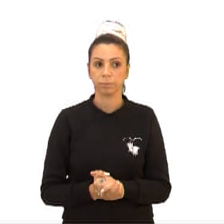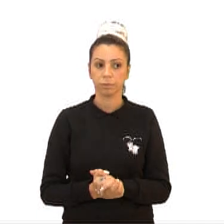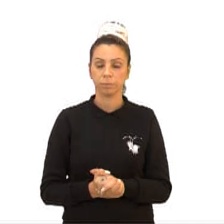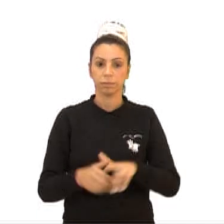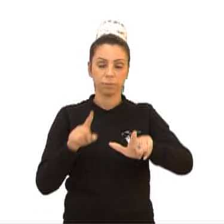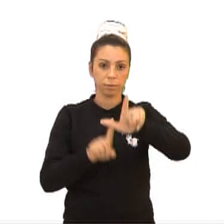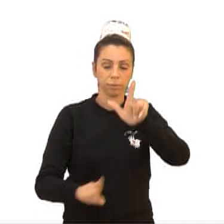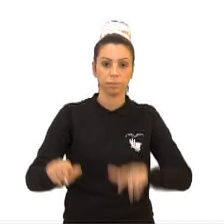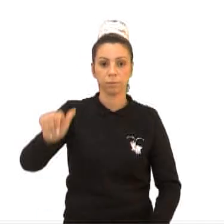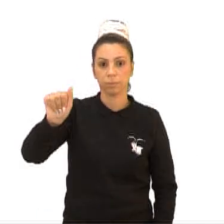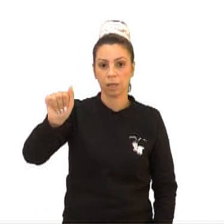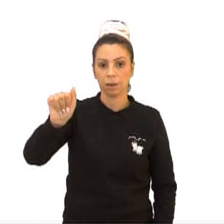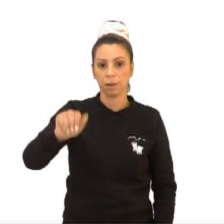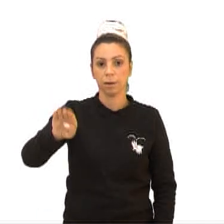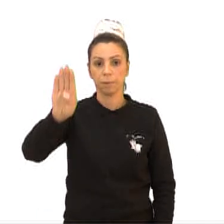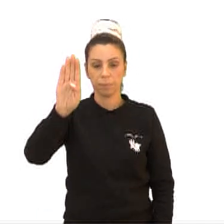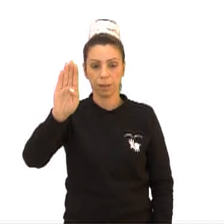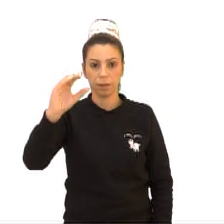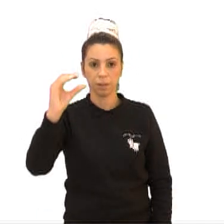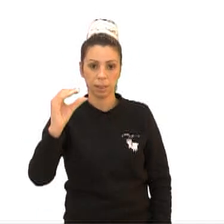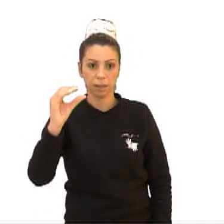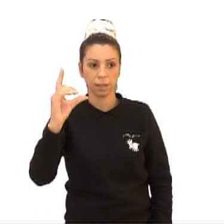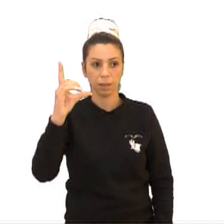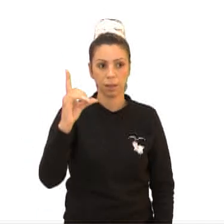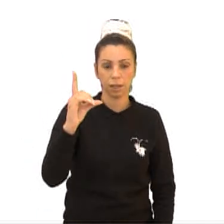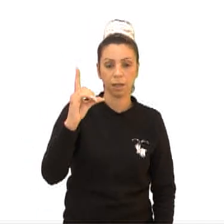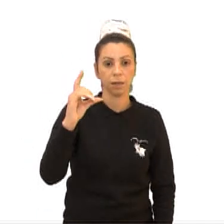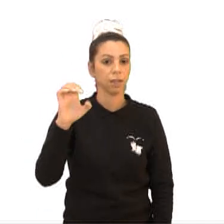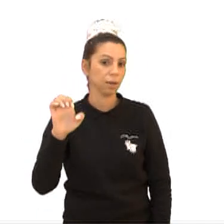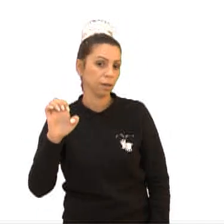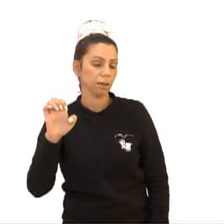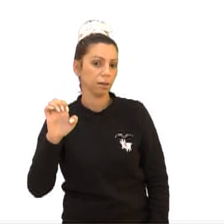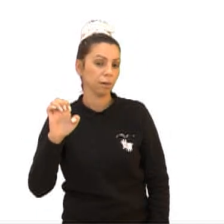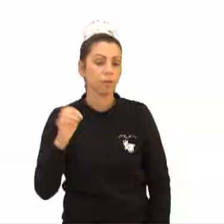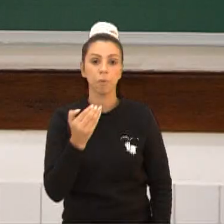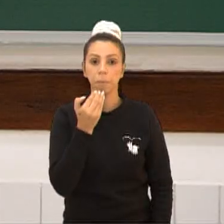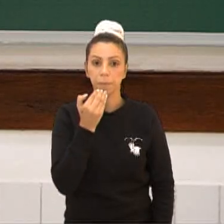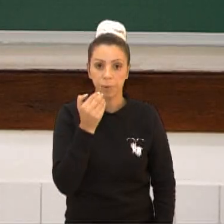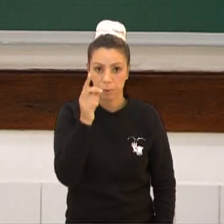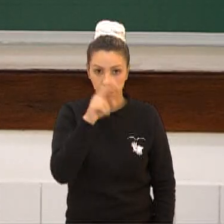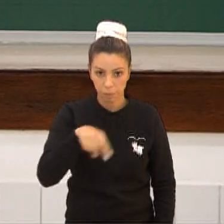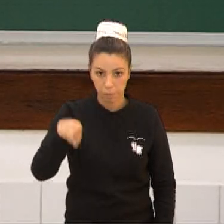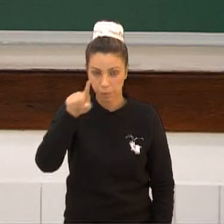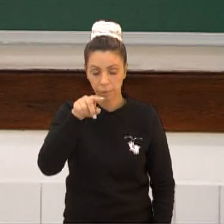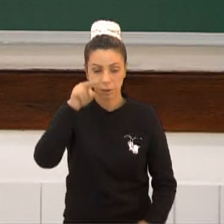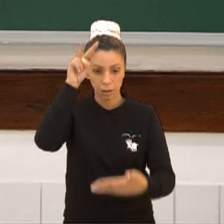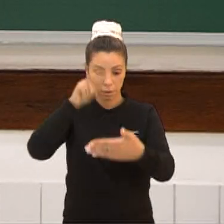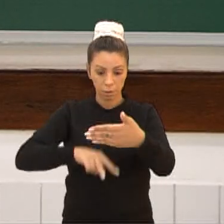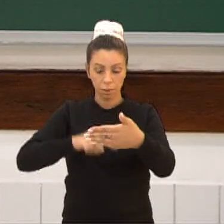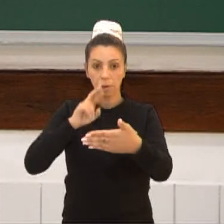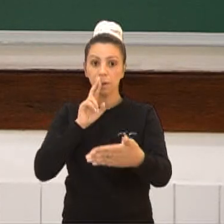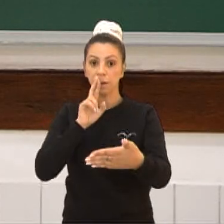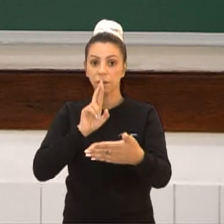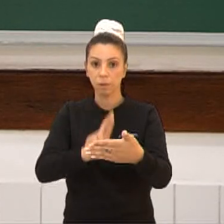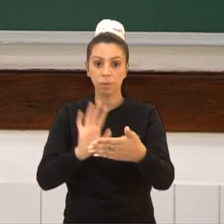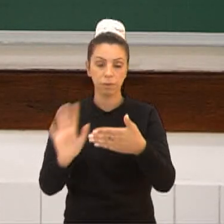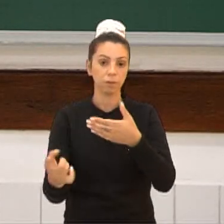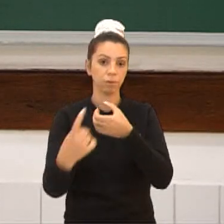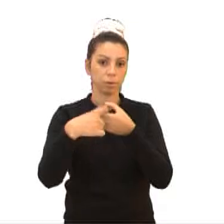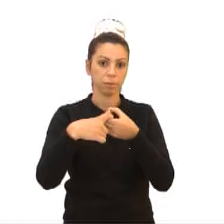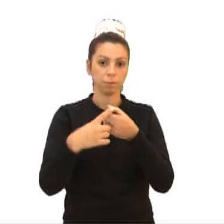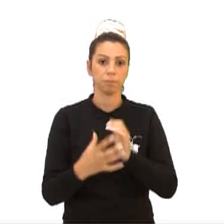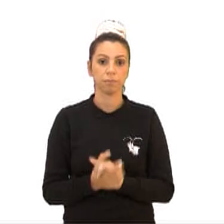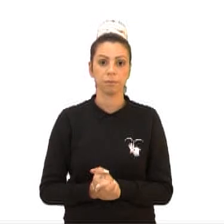Questão A, questão B, questão C, questão D, questão E. Eu vou pedir para vocês lerem essas questões, respondam e já